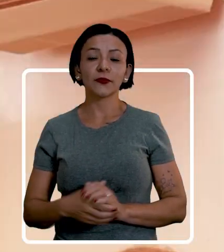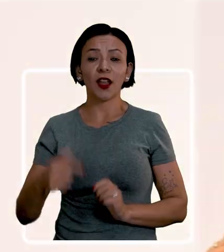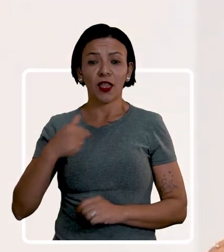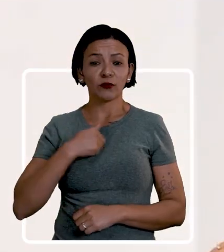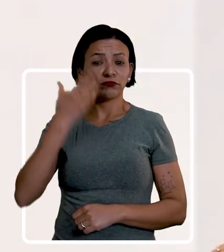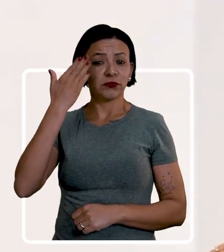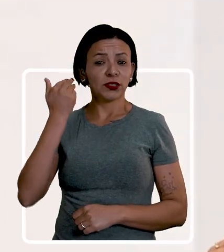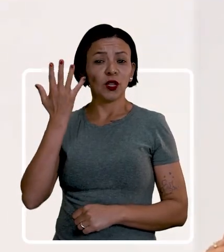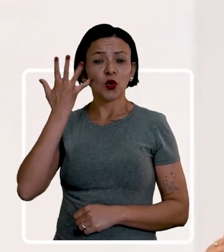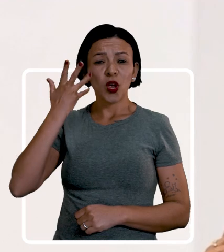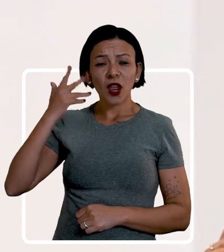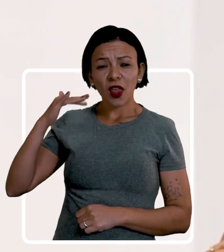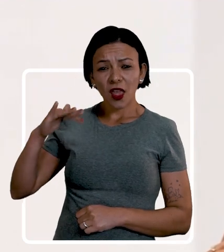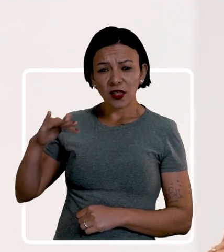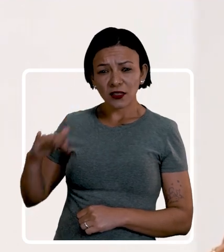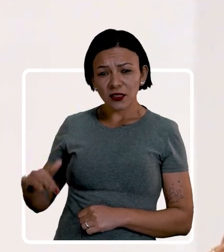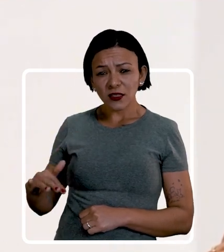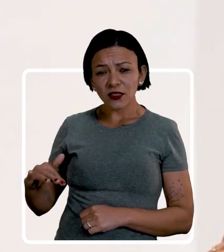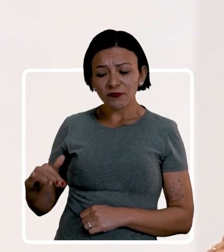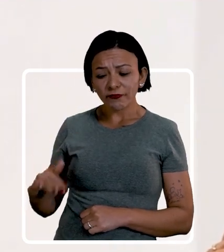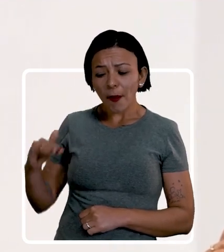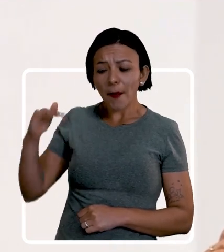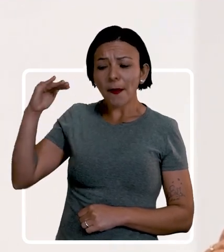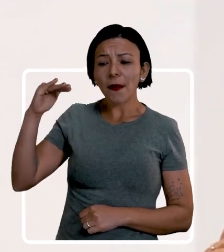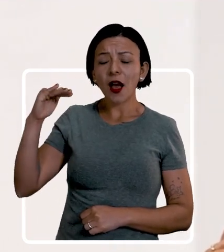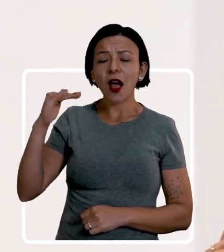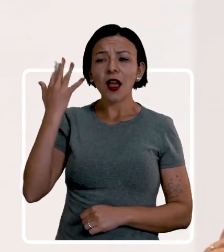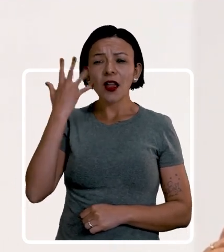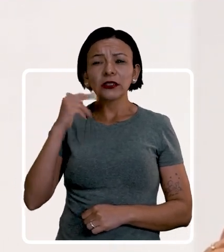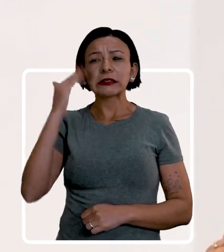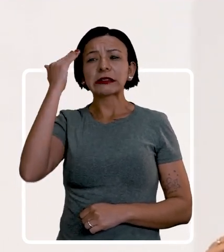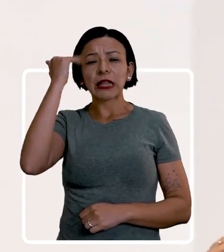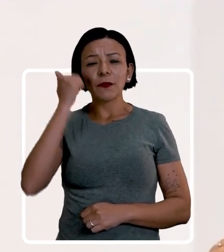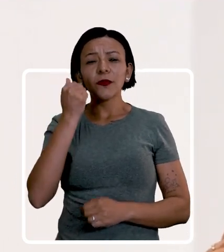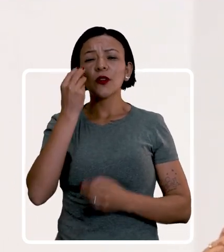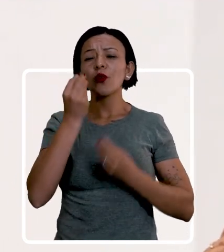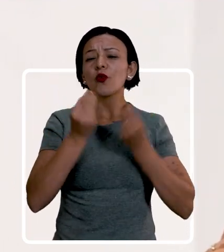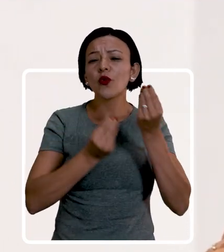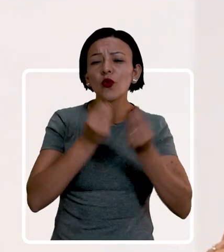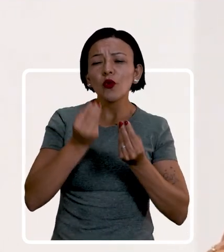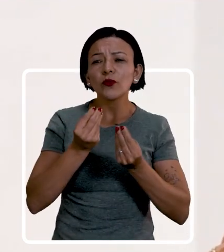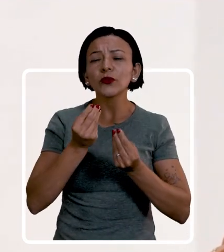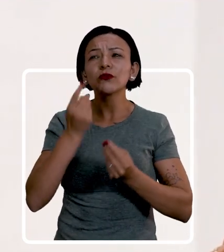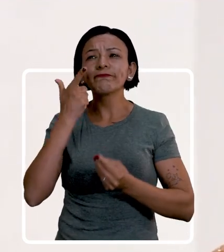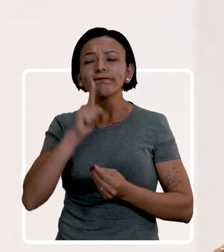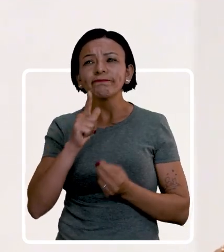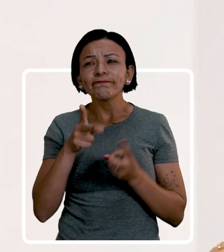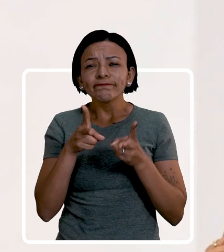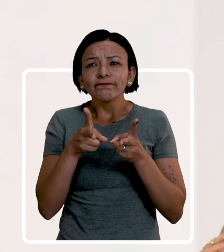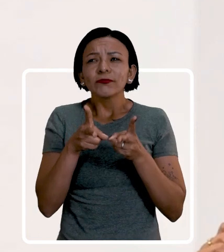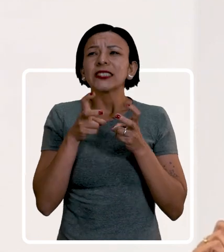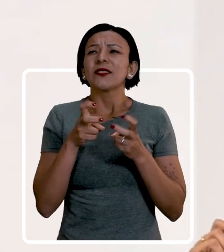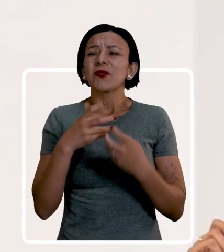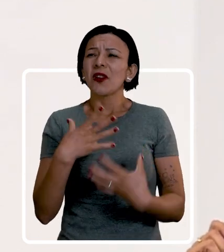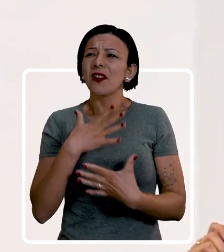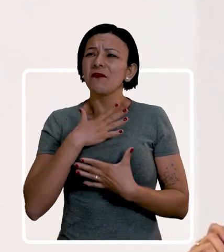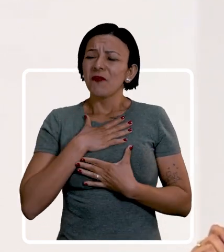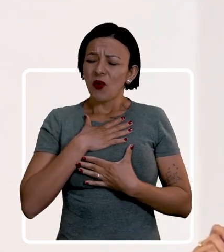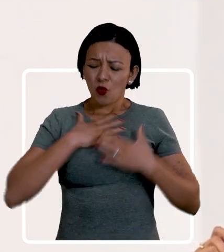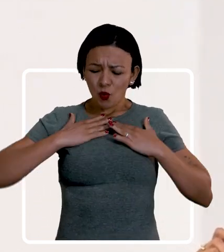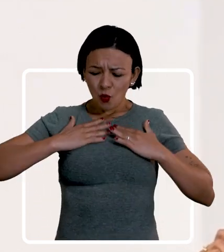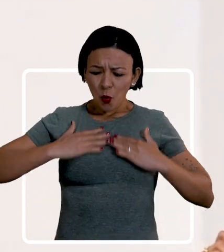Eu cresci já uma criança que sabia, tinha uma pequena noção de que eu não